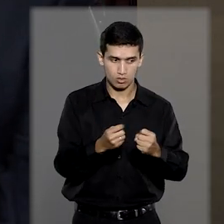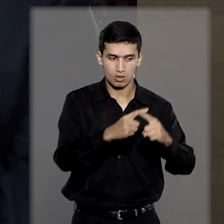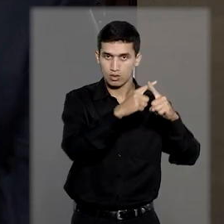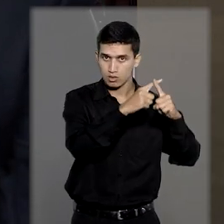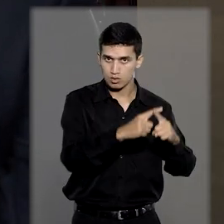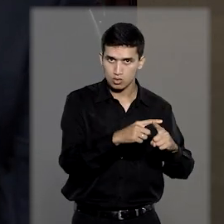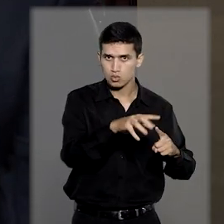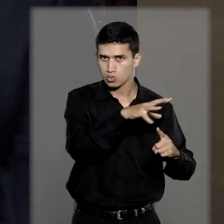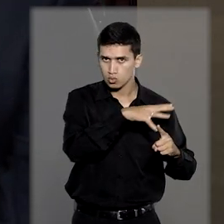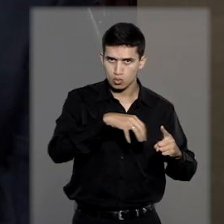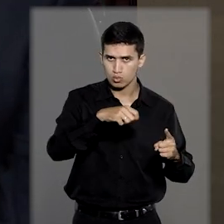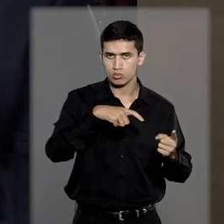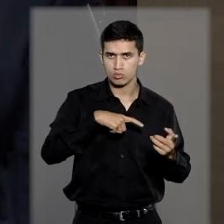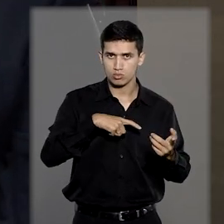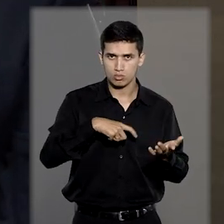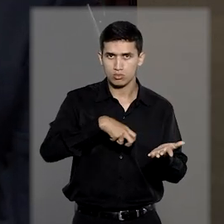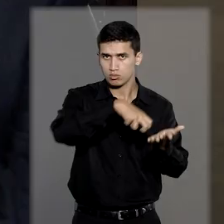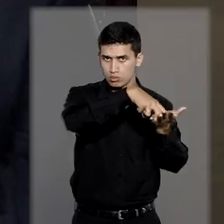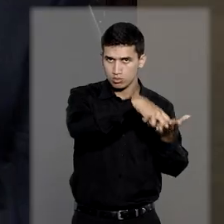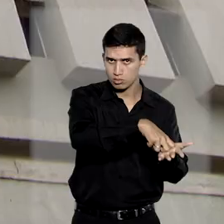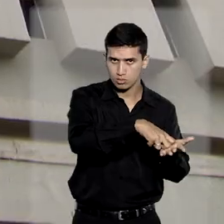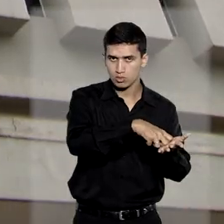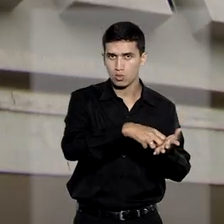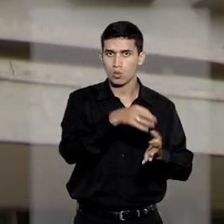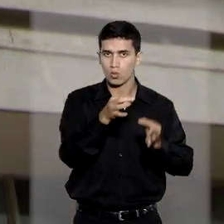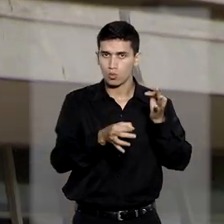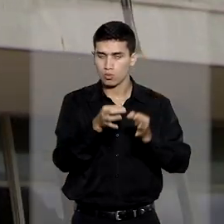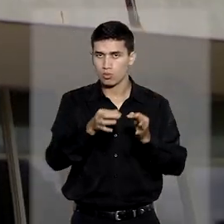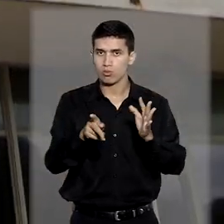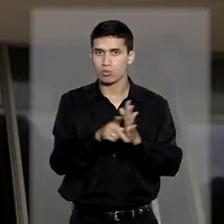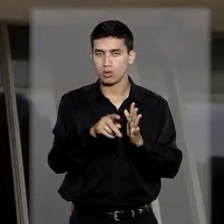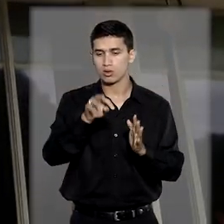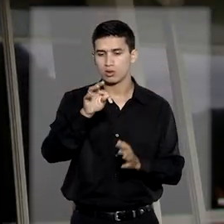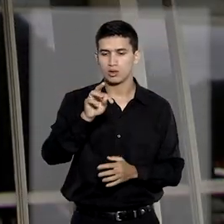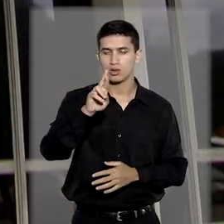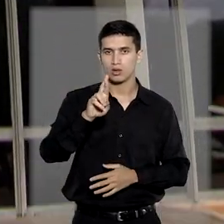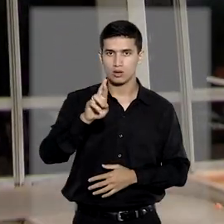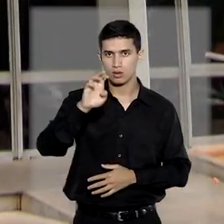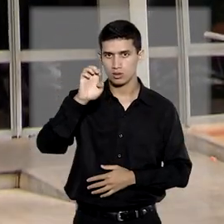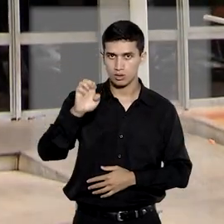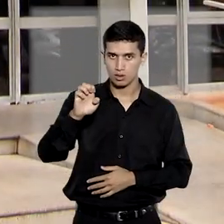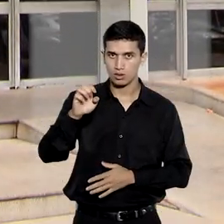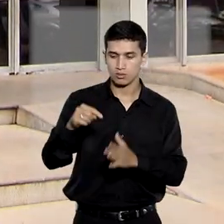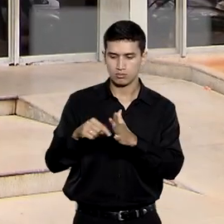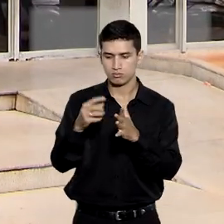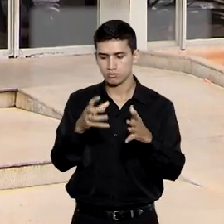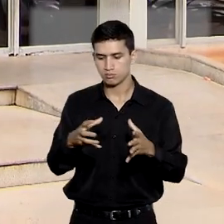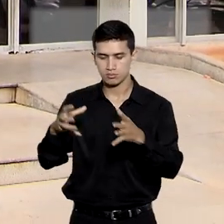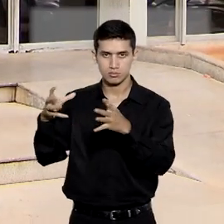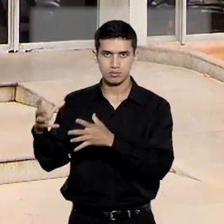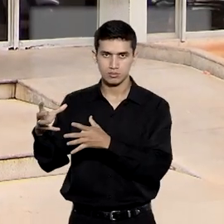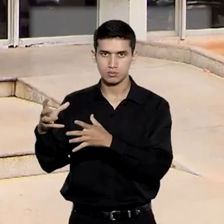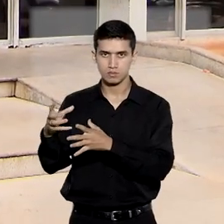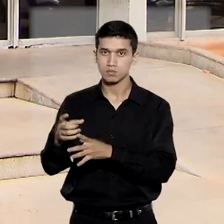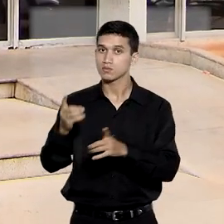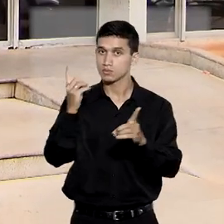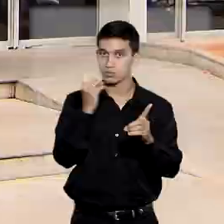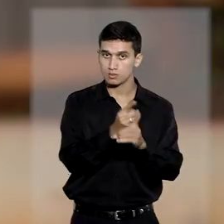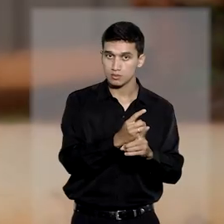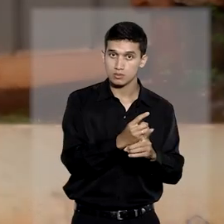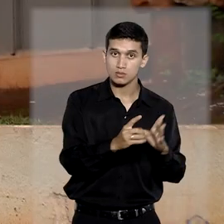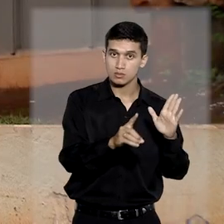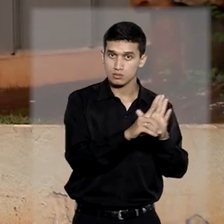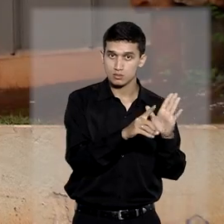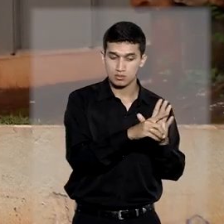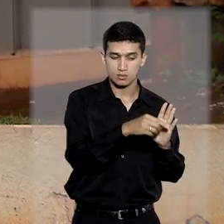todos os cumprimentos de sentença originados do julgamento do Tribunal Regional Federal da Primeira Região, que reconheceu o